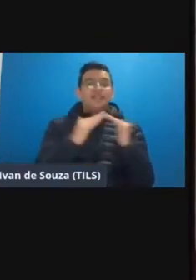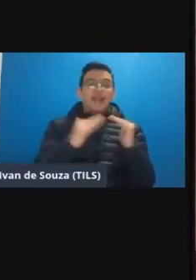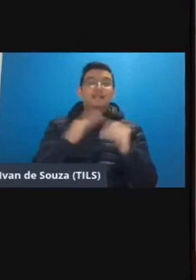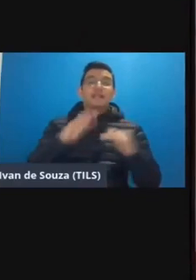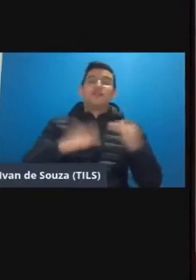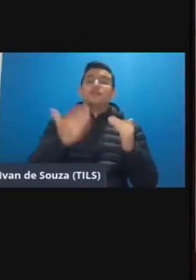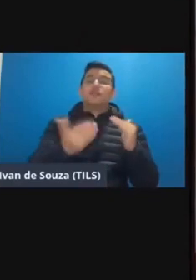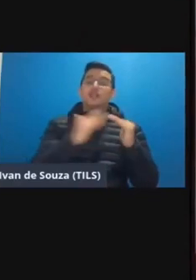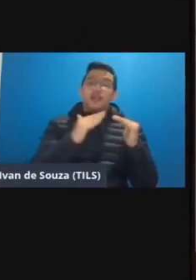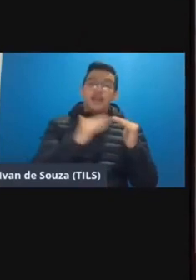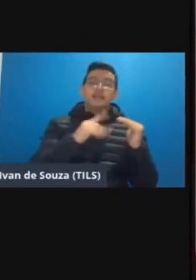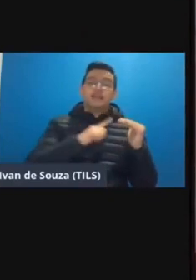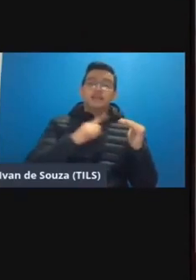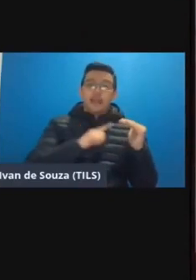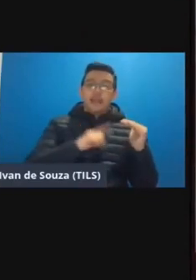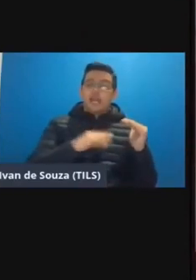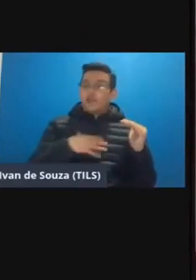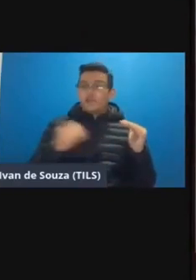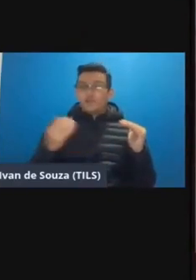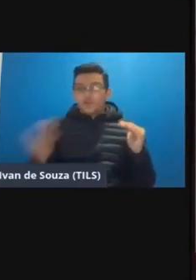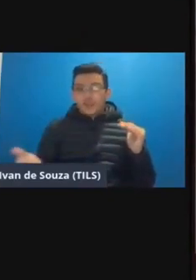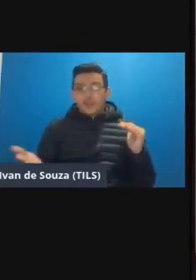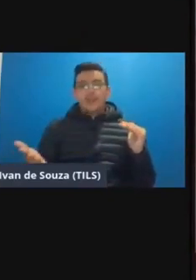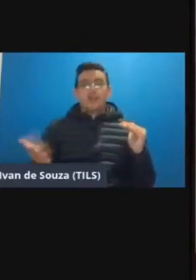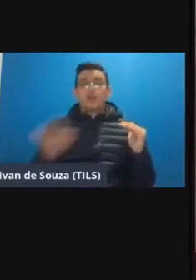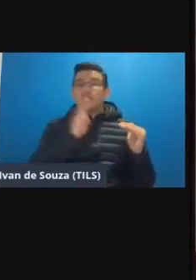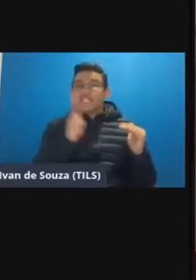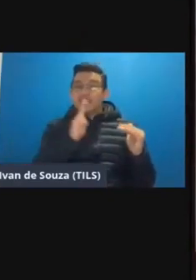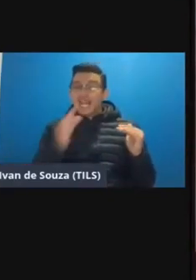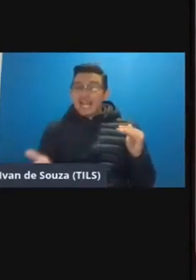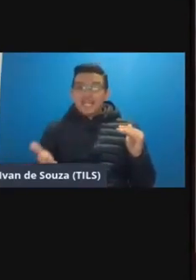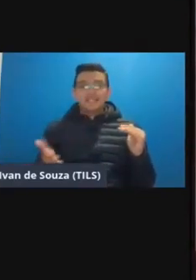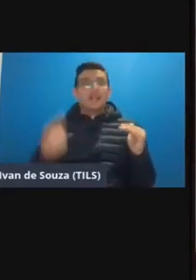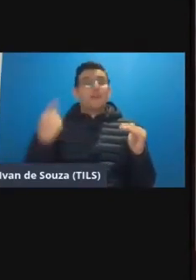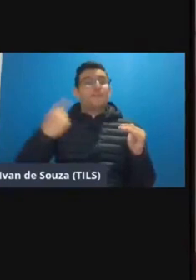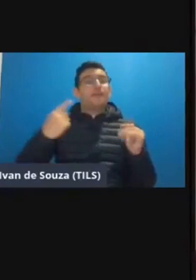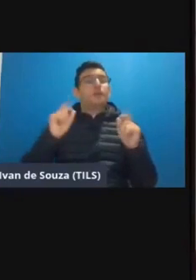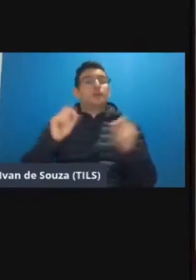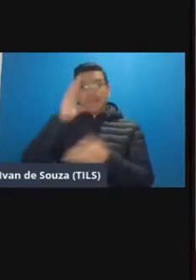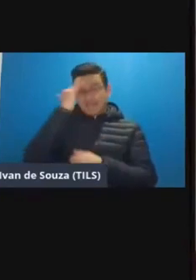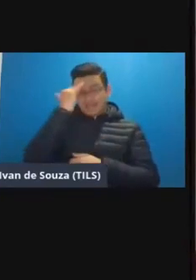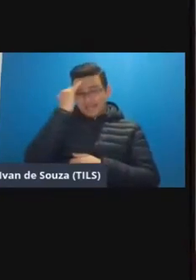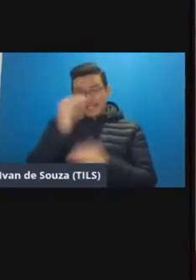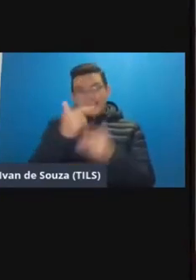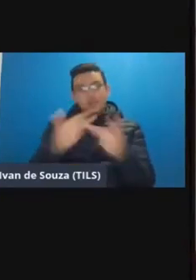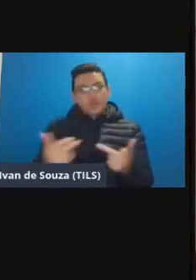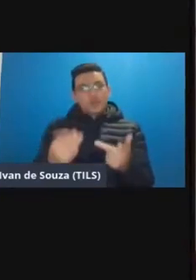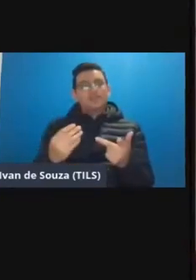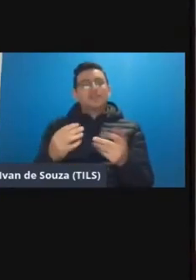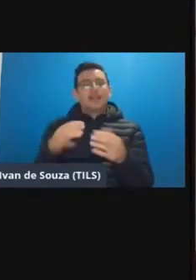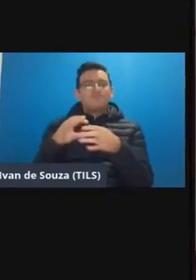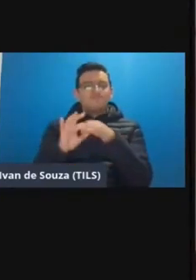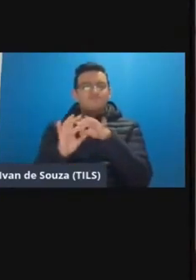você tá na tua casa você tem uma demanda é de repente uma urgência então primeiro entender que as coisas estão muito